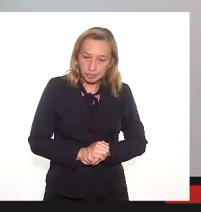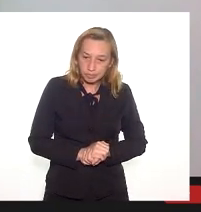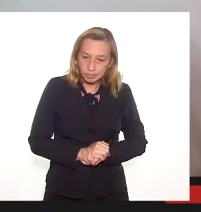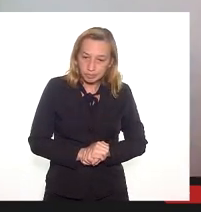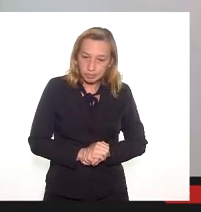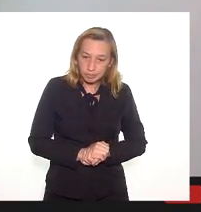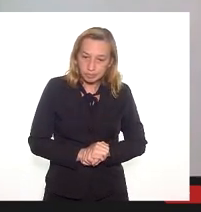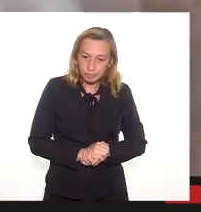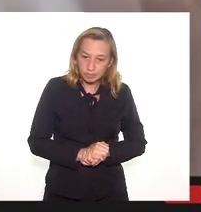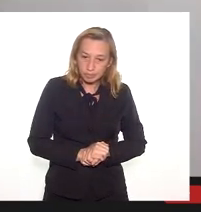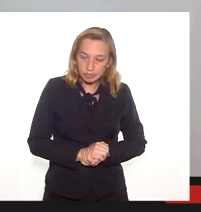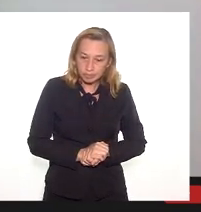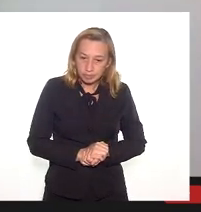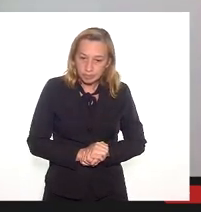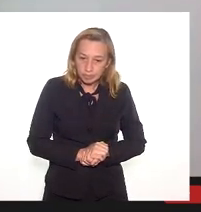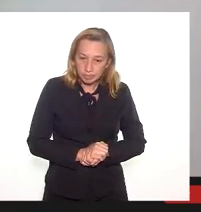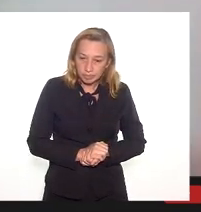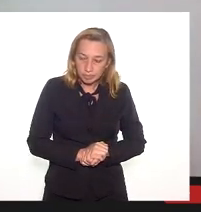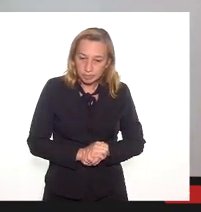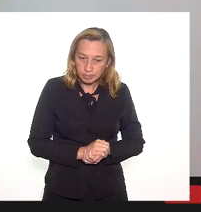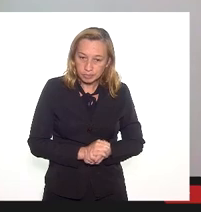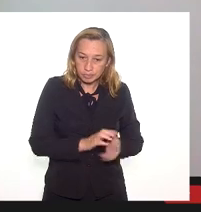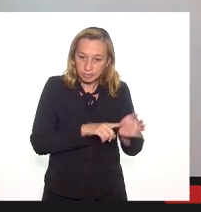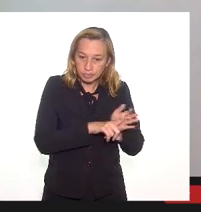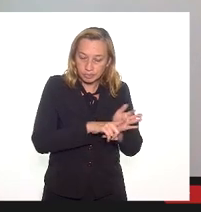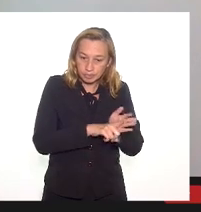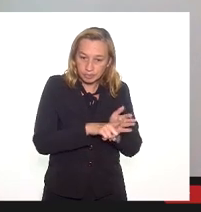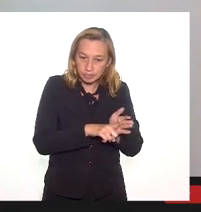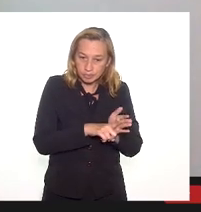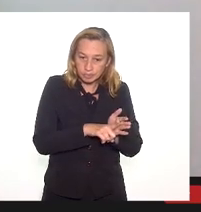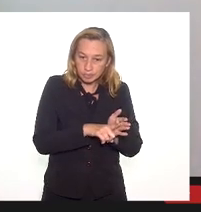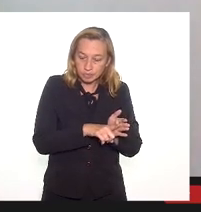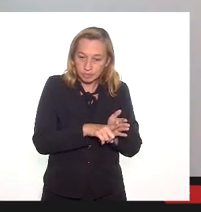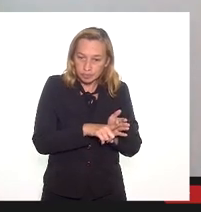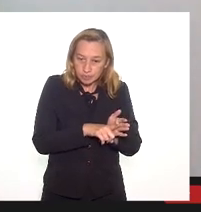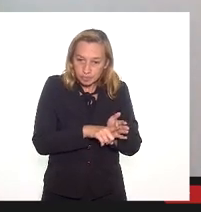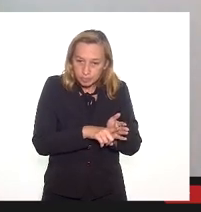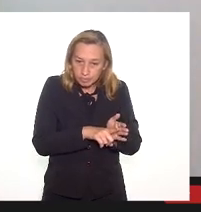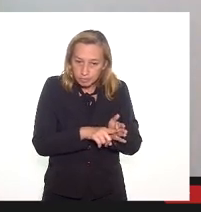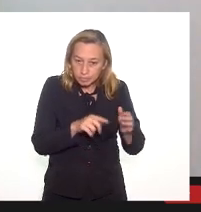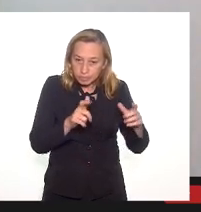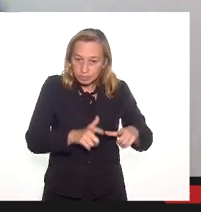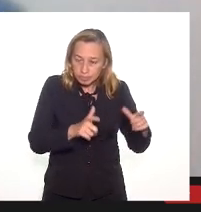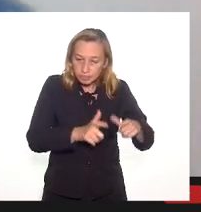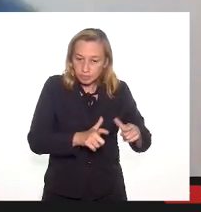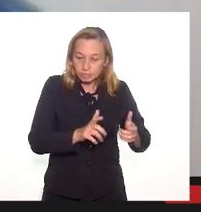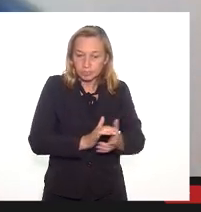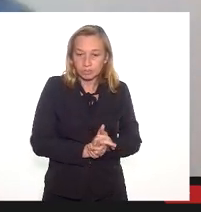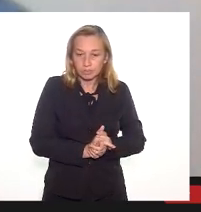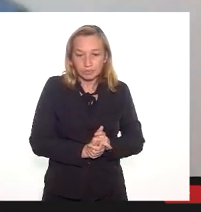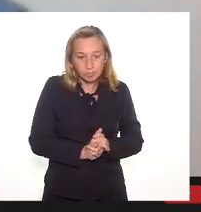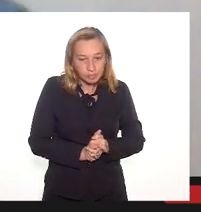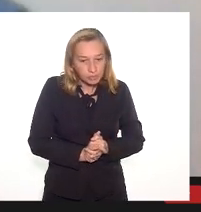a delimitação, né, que se queira a delimitação da faixa marginal dos corpos hídricos no local, que seria um dos licenciamentos que,